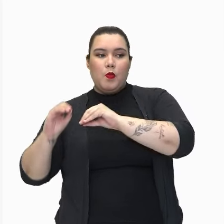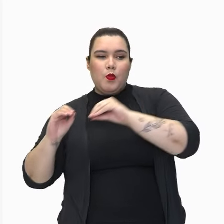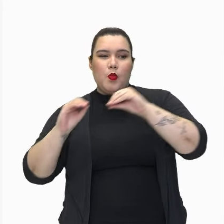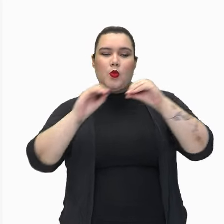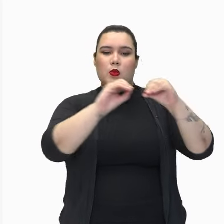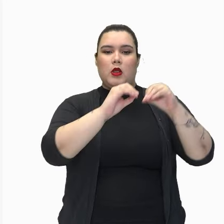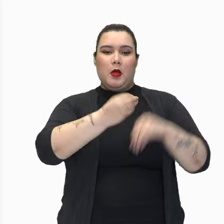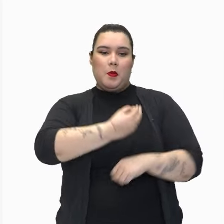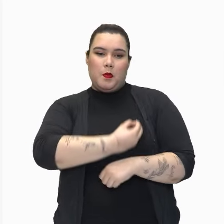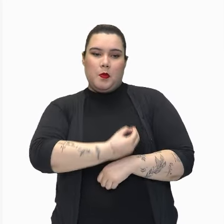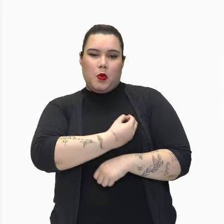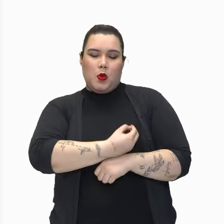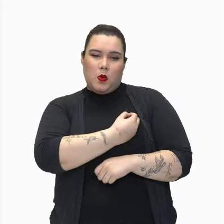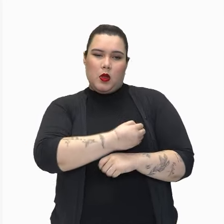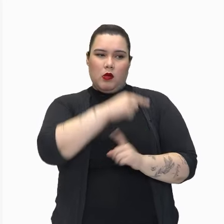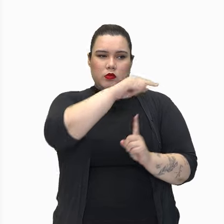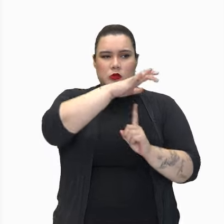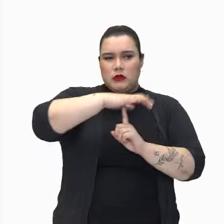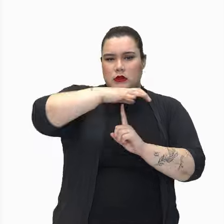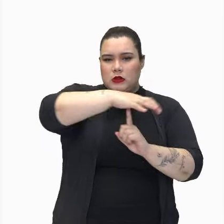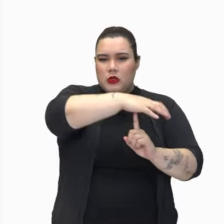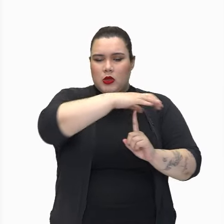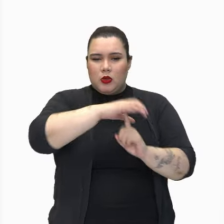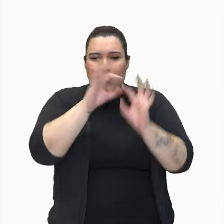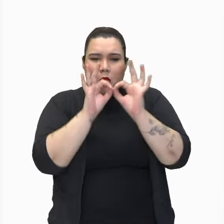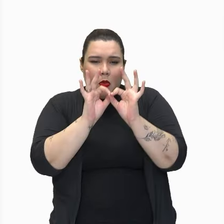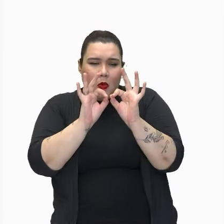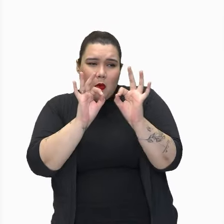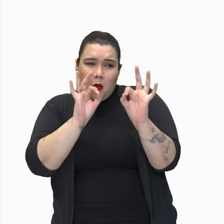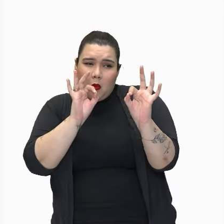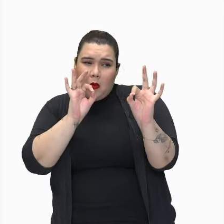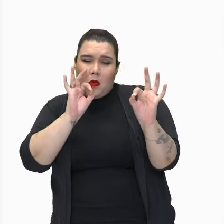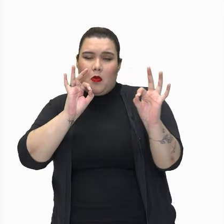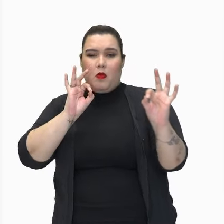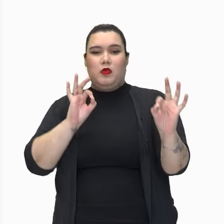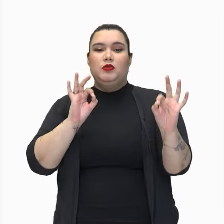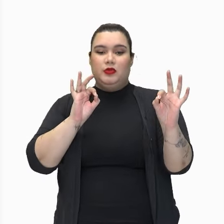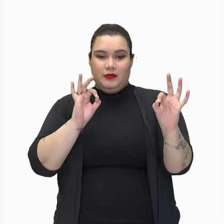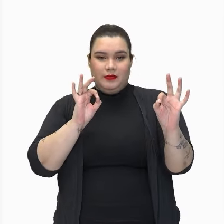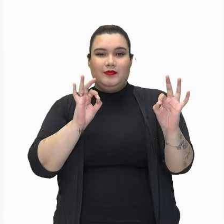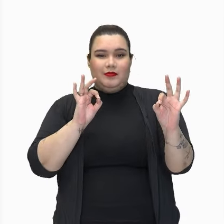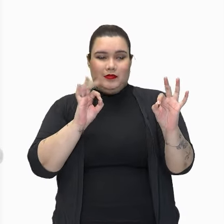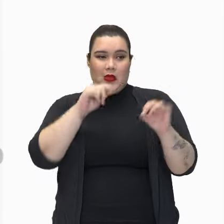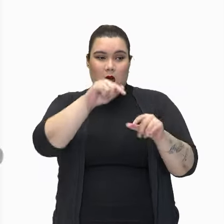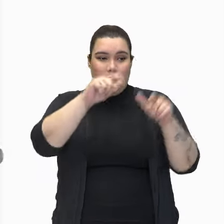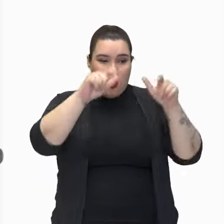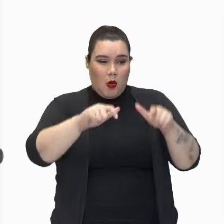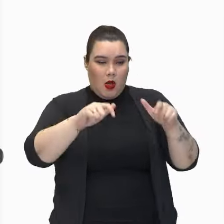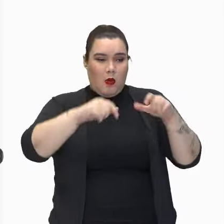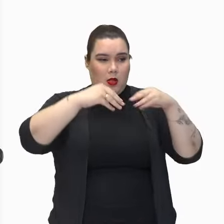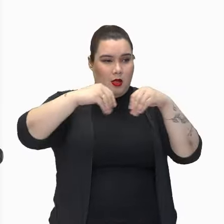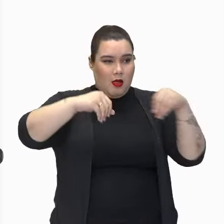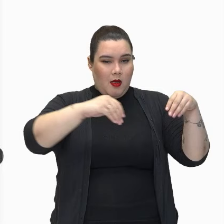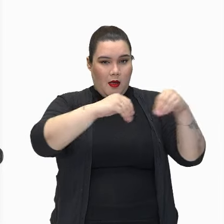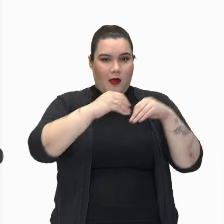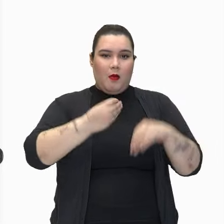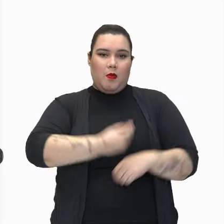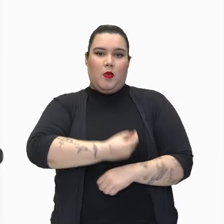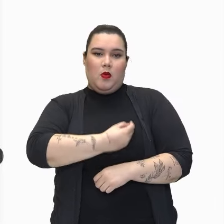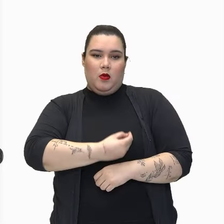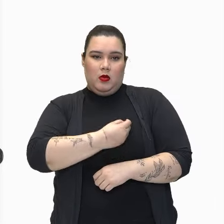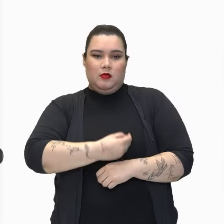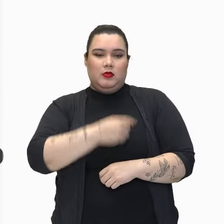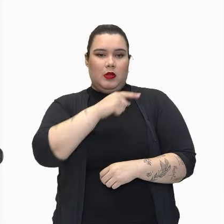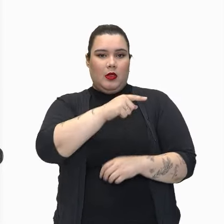em ir para longe, para o sitiozinho perdido no sertão mais longínquo, uma data de dez alqueres, que ele